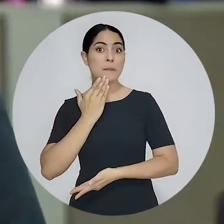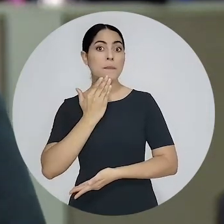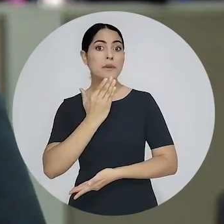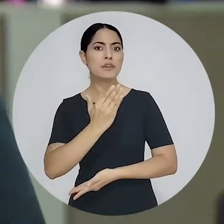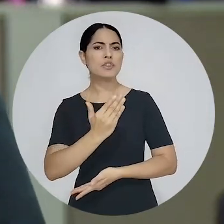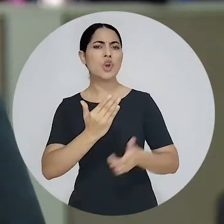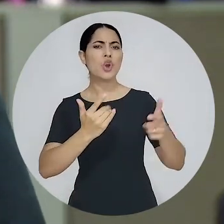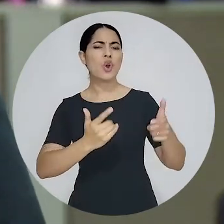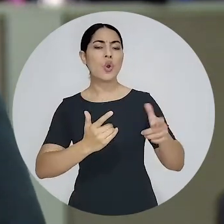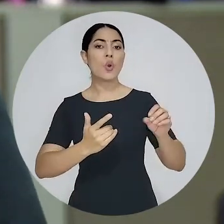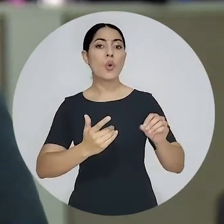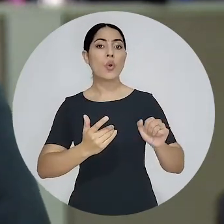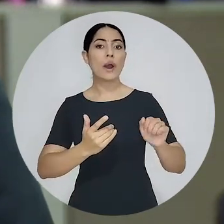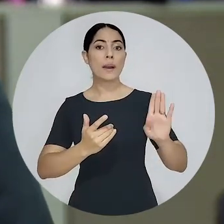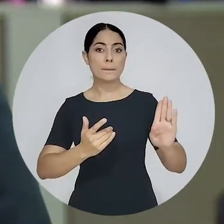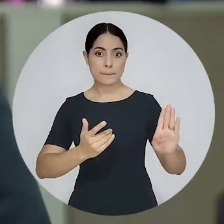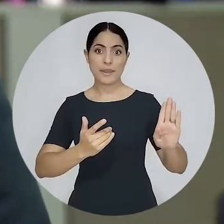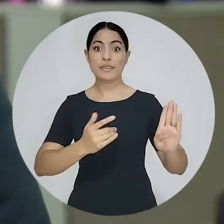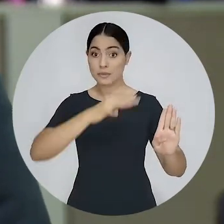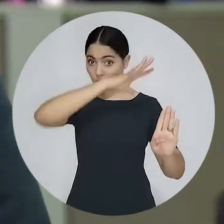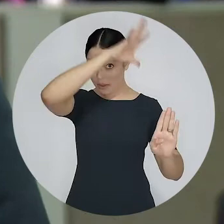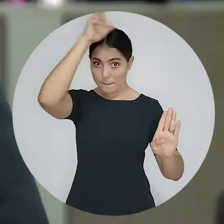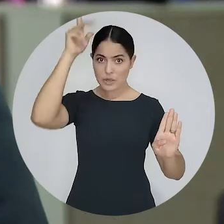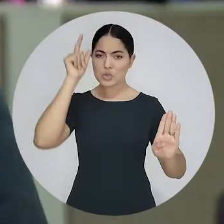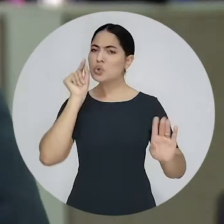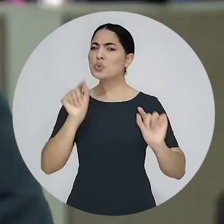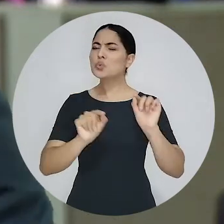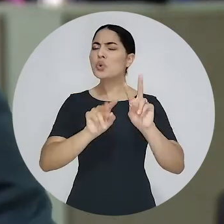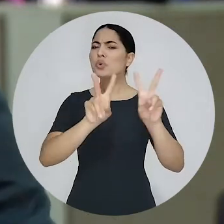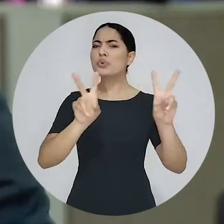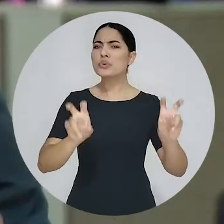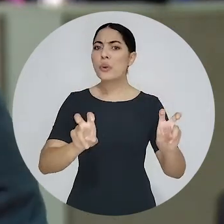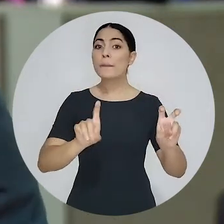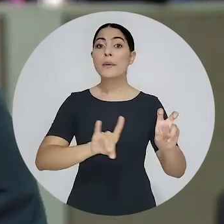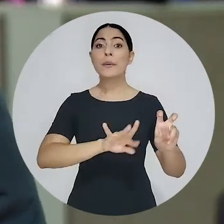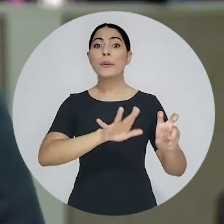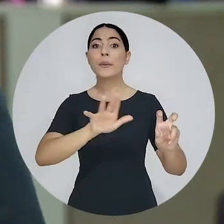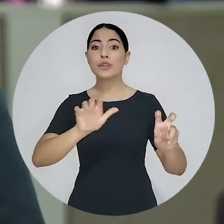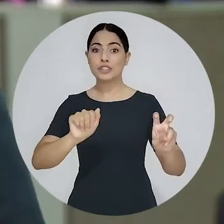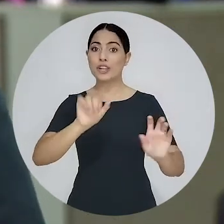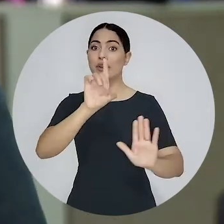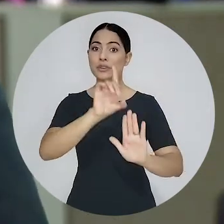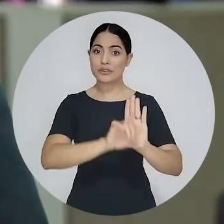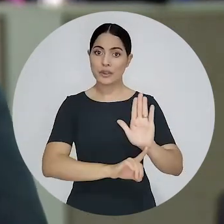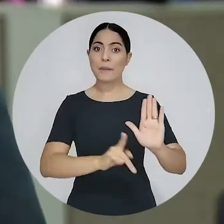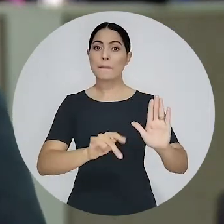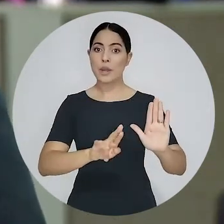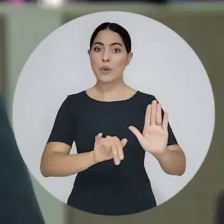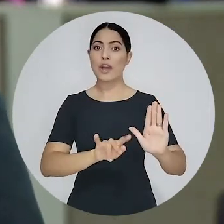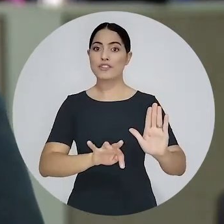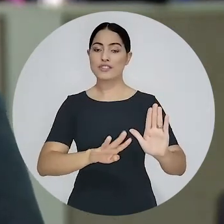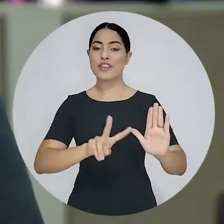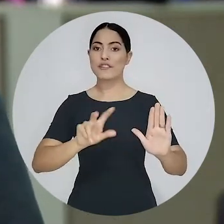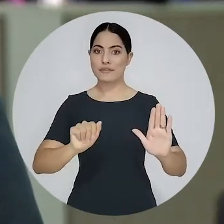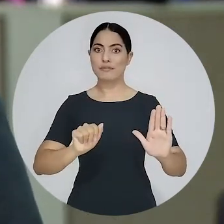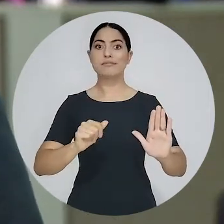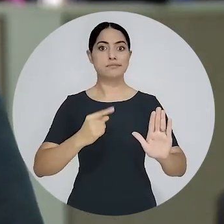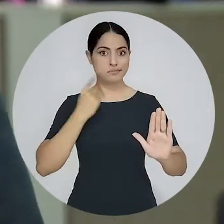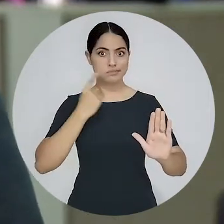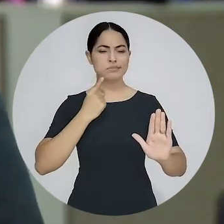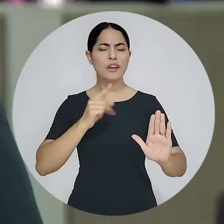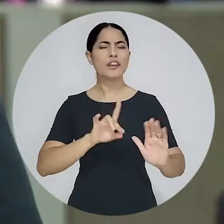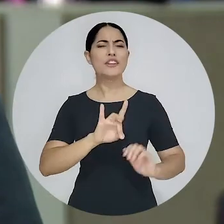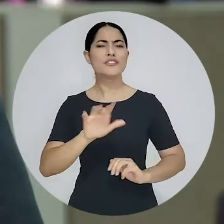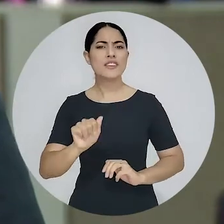atendido pela OAB do Amazonas, que sancionou a lei que cria o Dia das Prerrogativas da Advocacia, a ser celebrado no dia